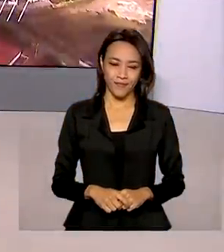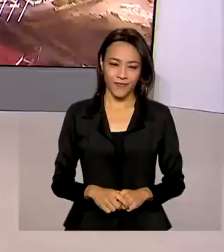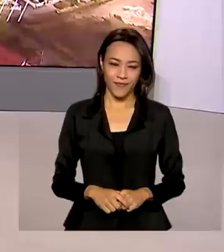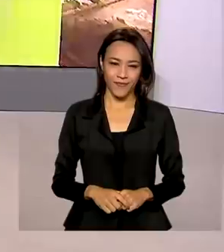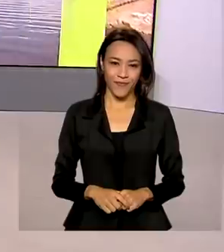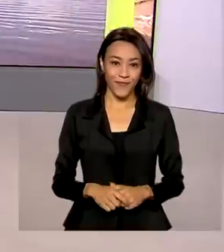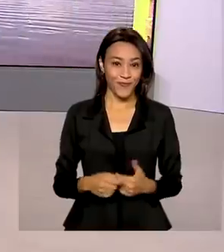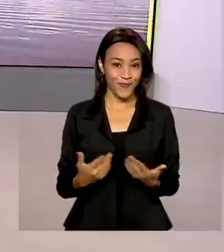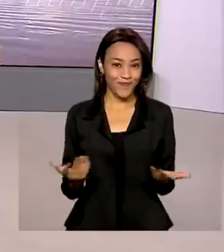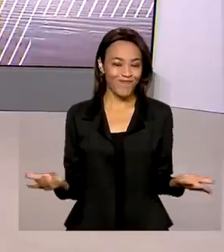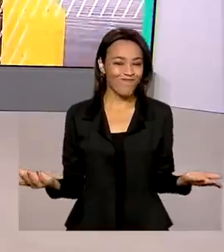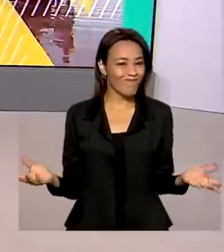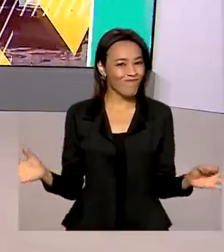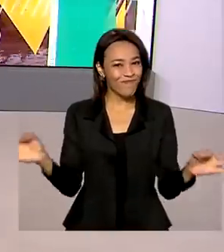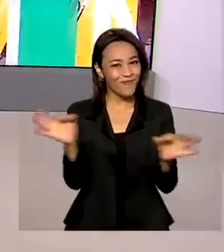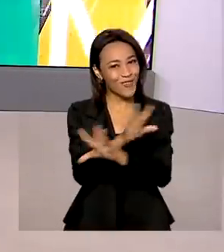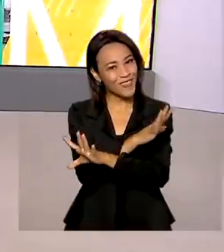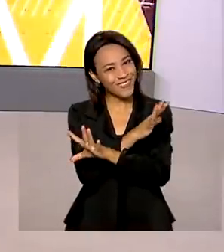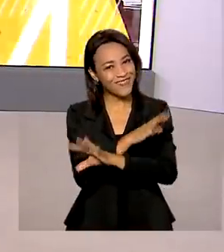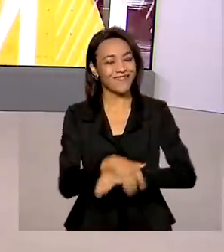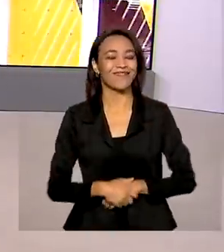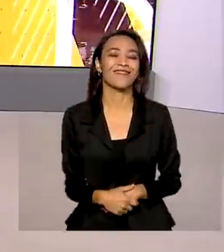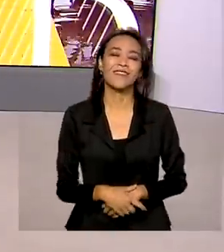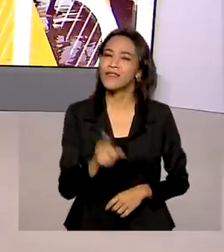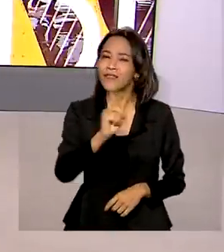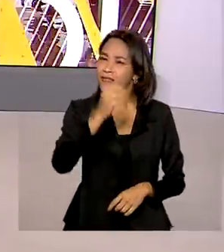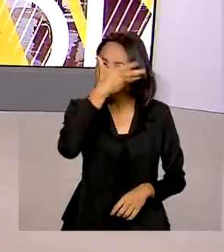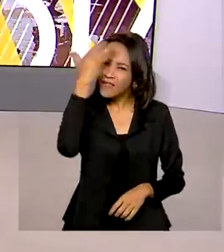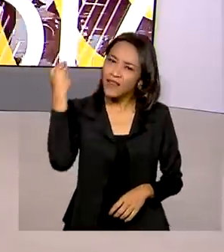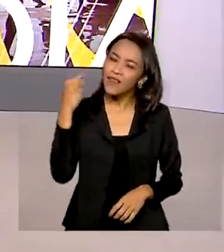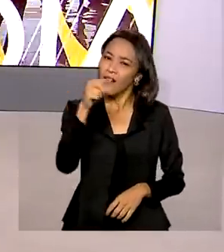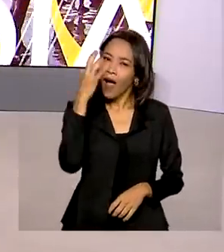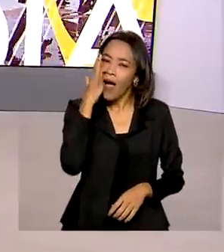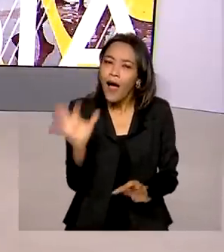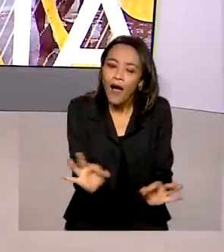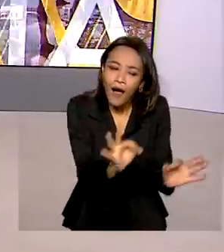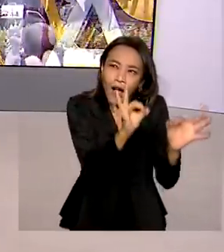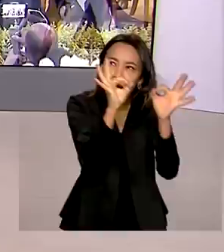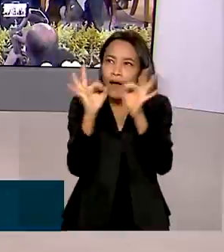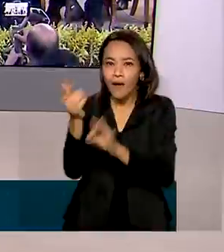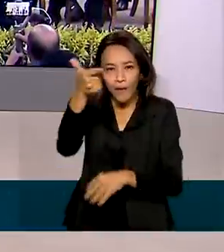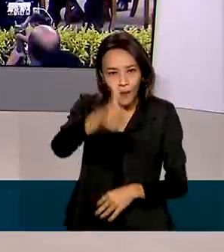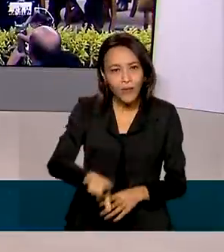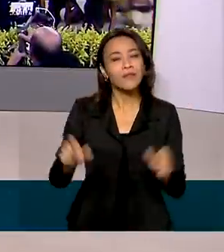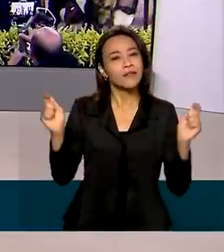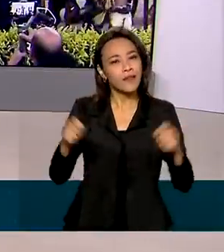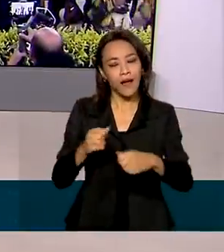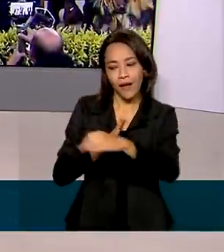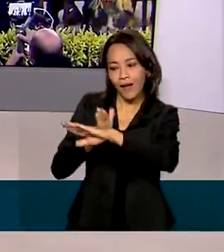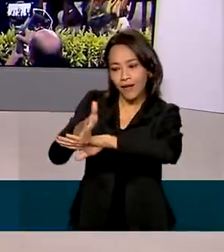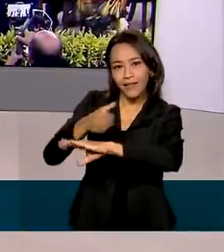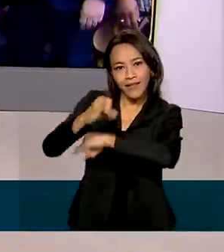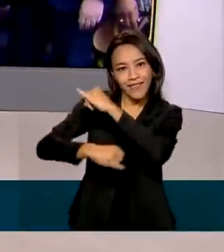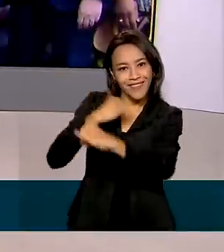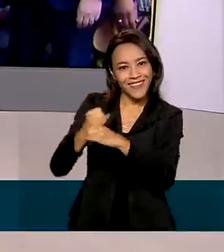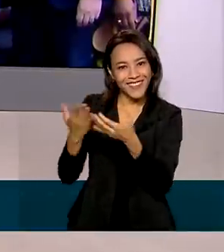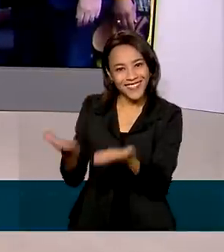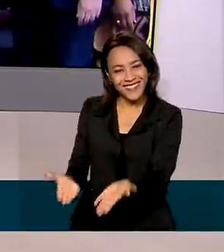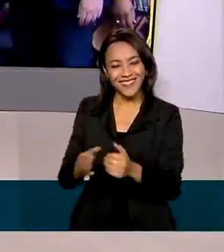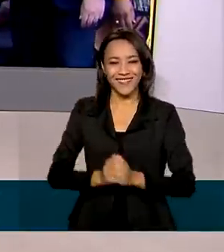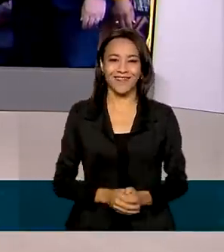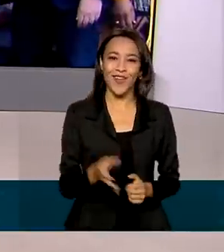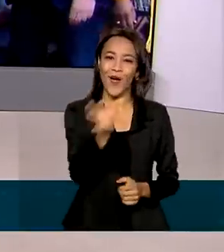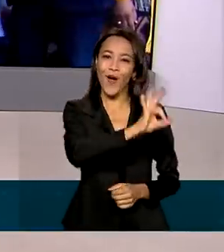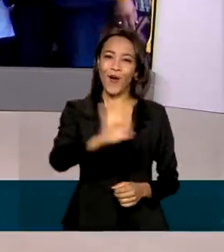Olha, Brasil em Dia termina aqui, mas não se esqueça, você pode rever as reportagens de hoje nas nossas redes sociais. Um